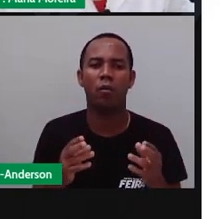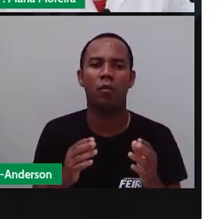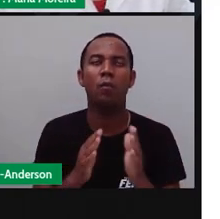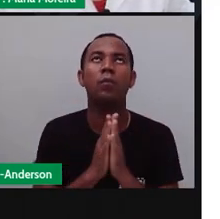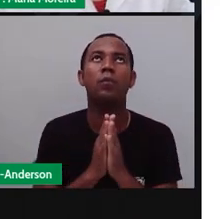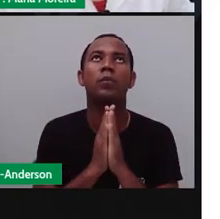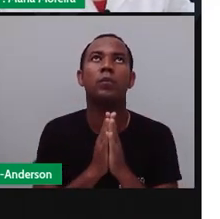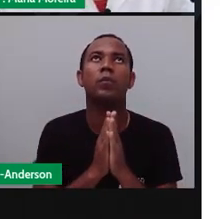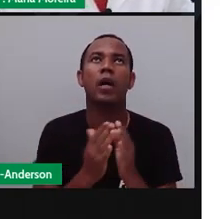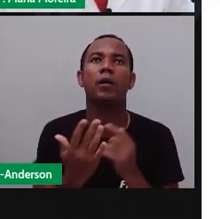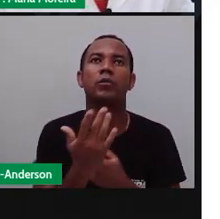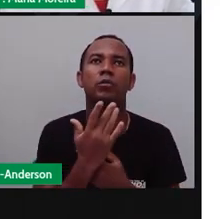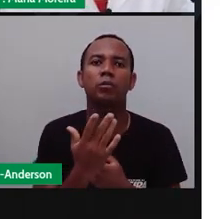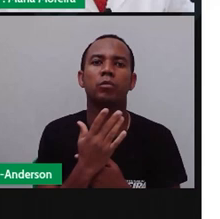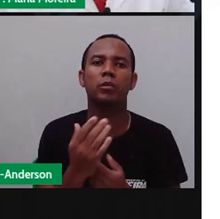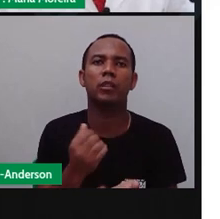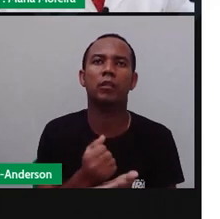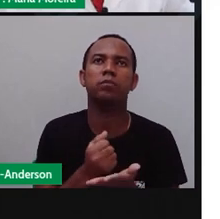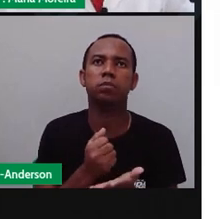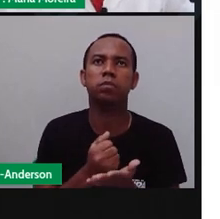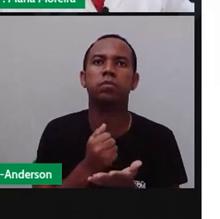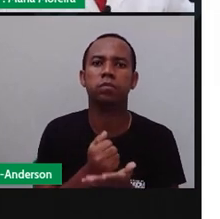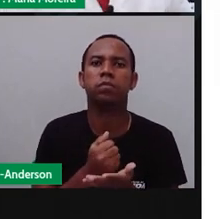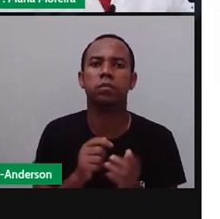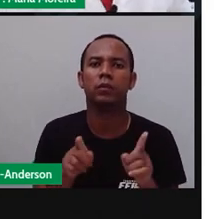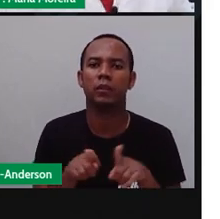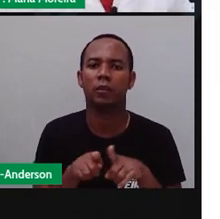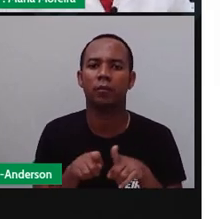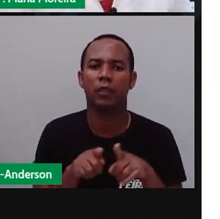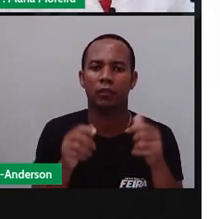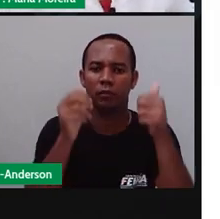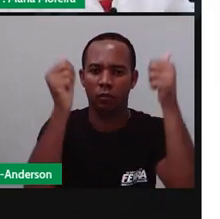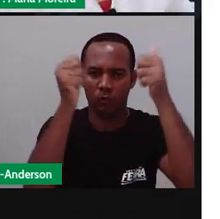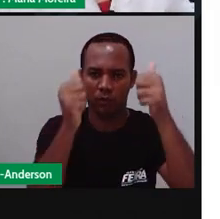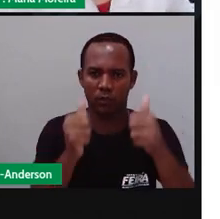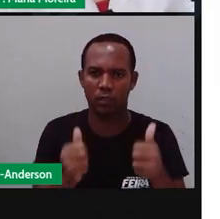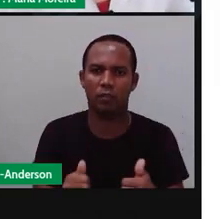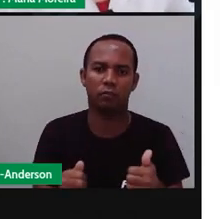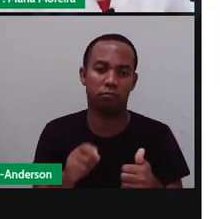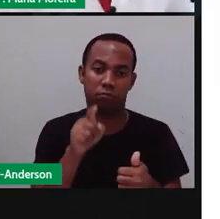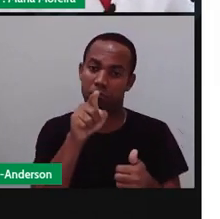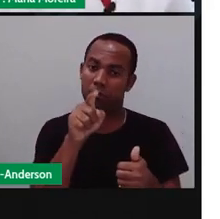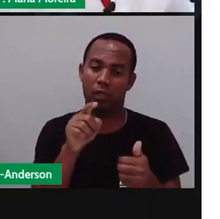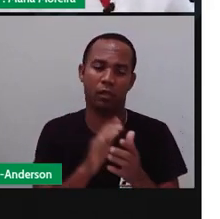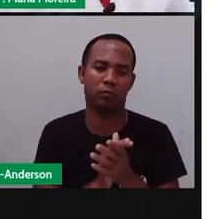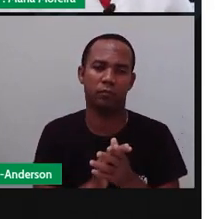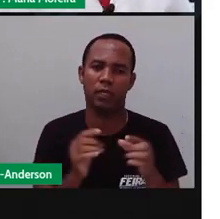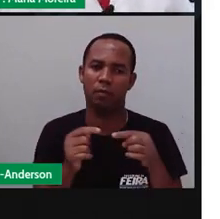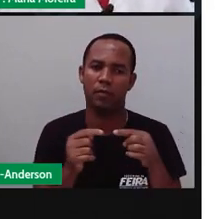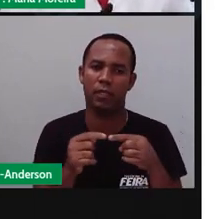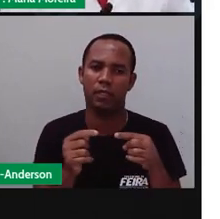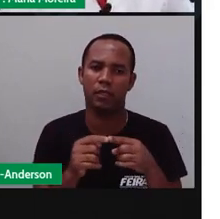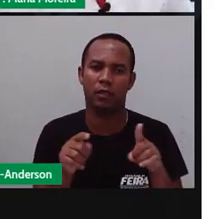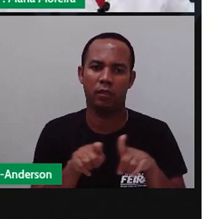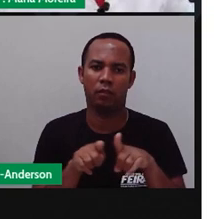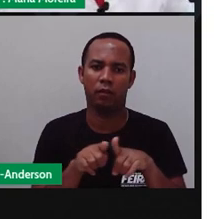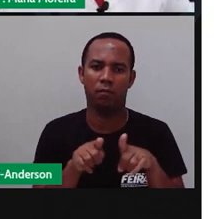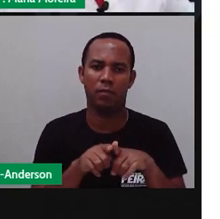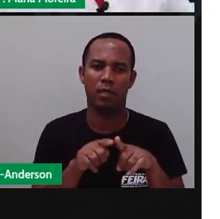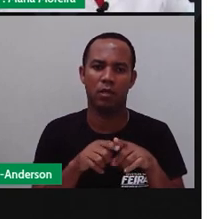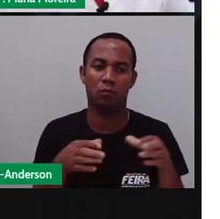proteção, né, aos protetores. Quem são esses protetores? Os santos. O que reforça o caráter